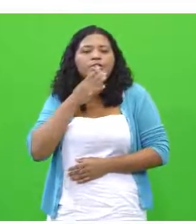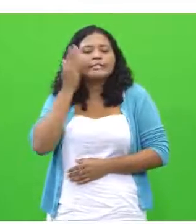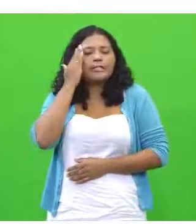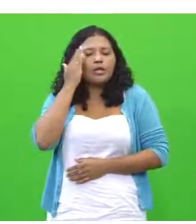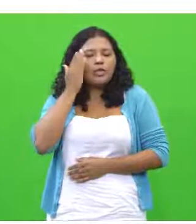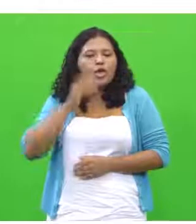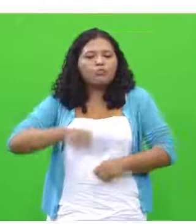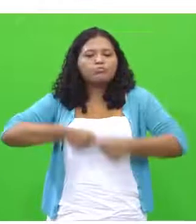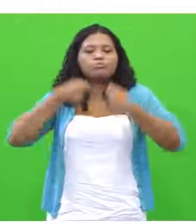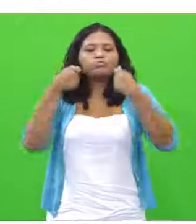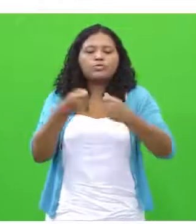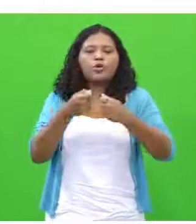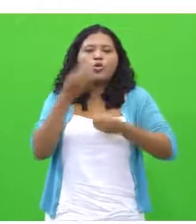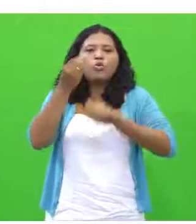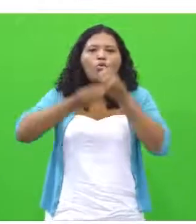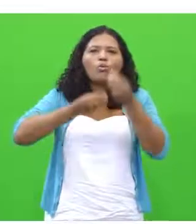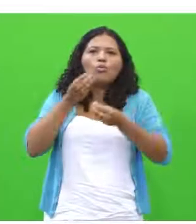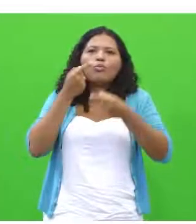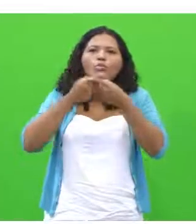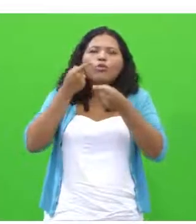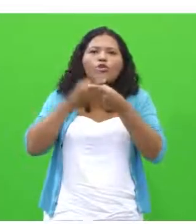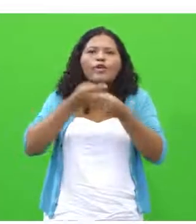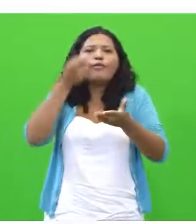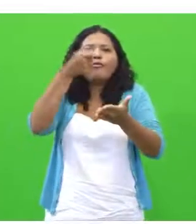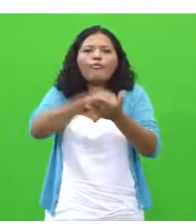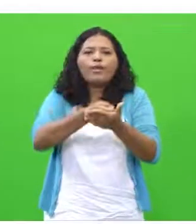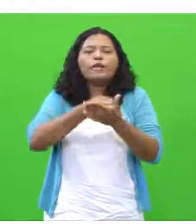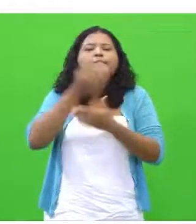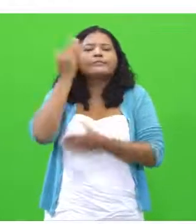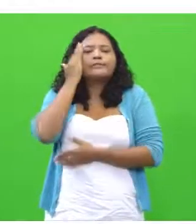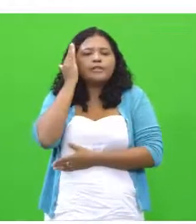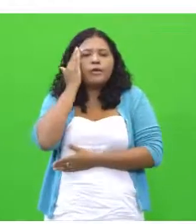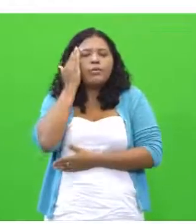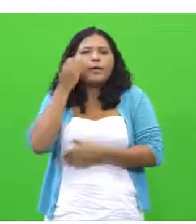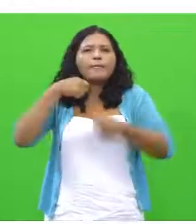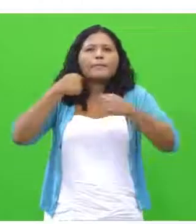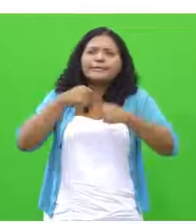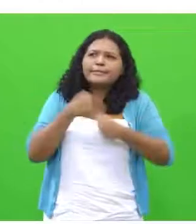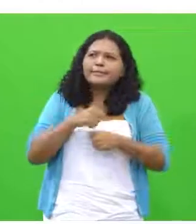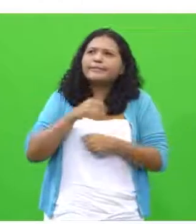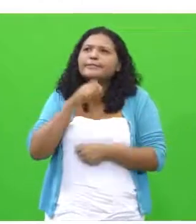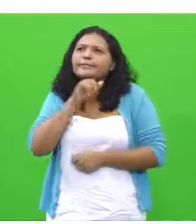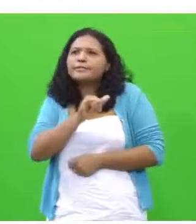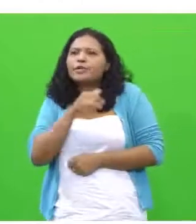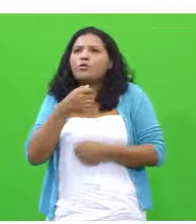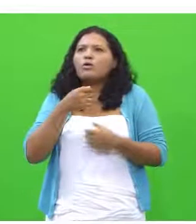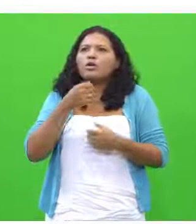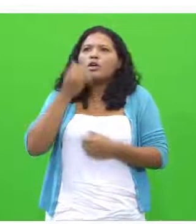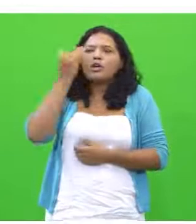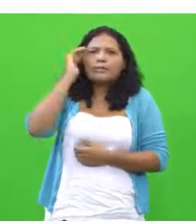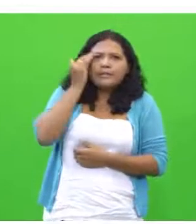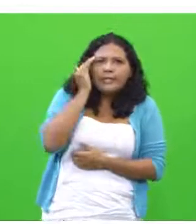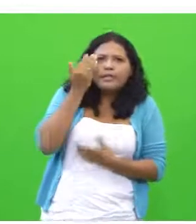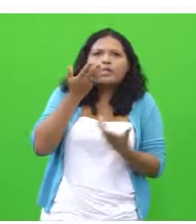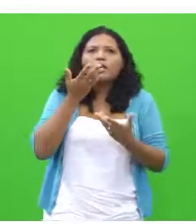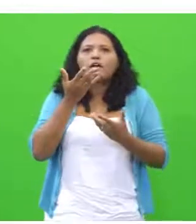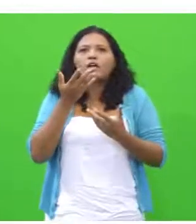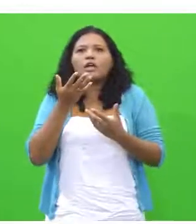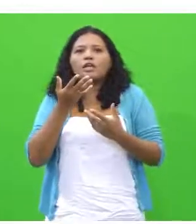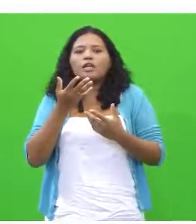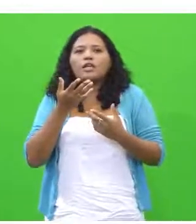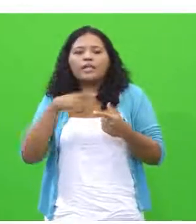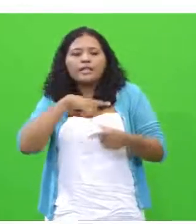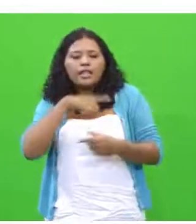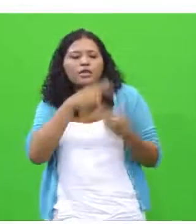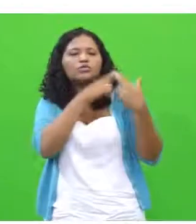como e por que comprar, ciente de suas reais necessidades e consciente de suas responsabilidades